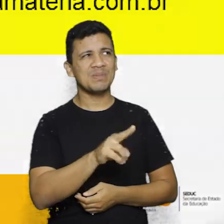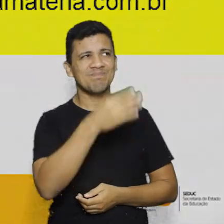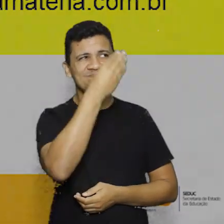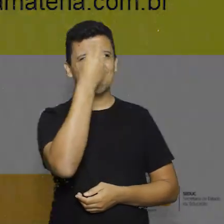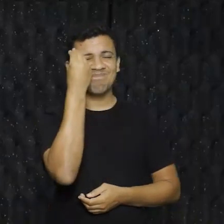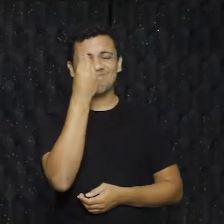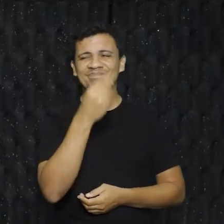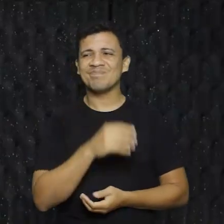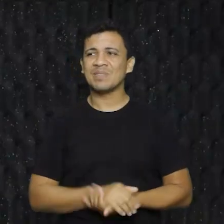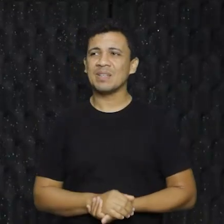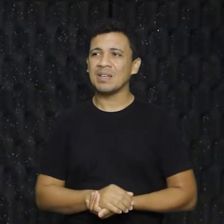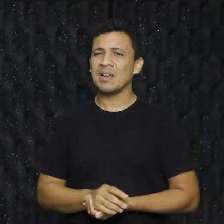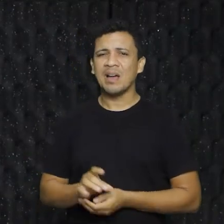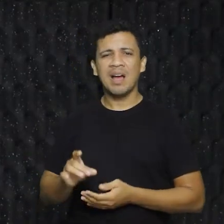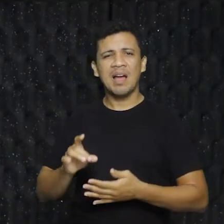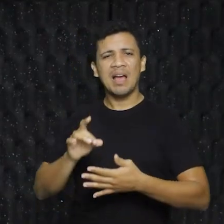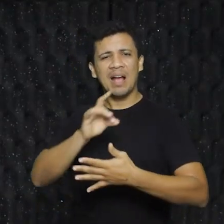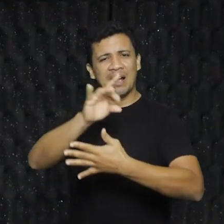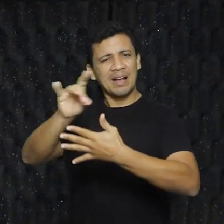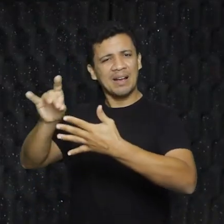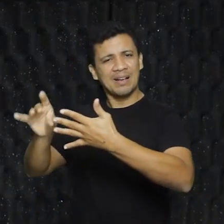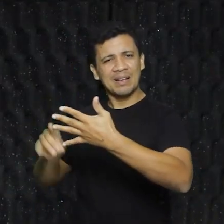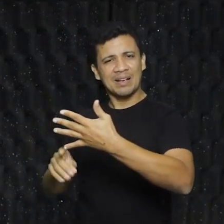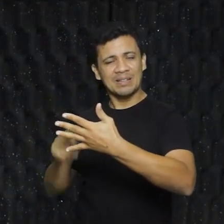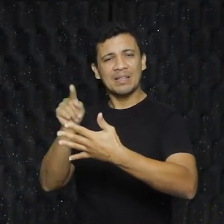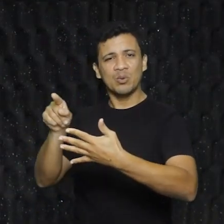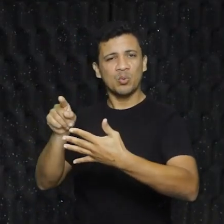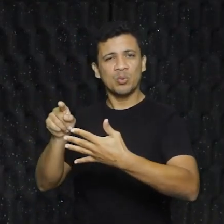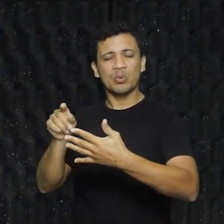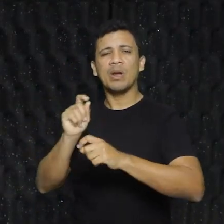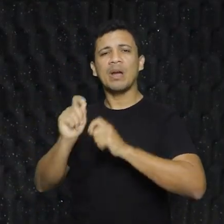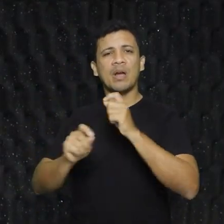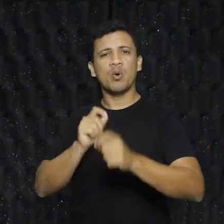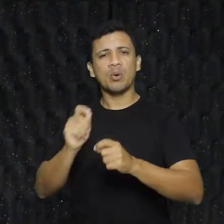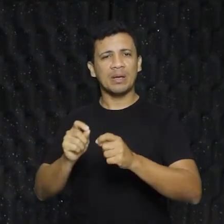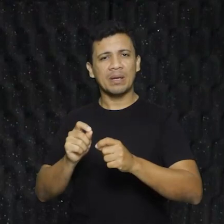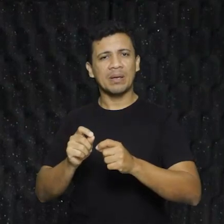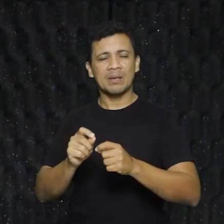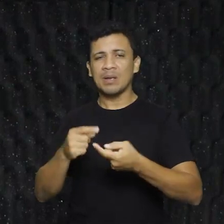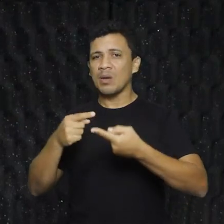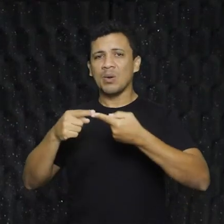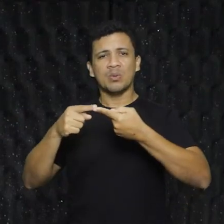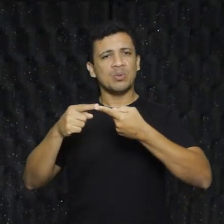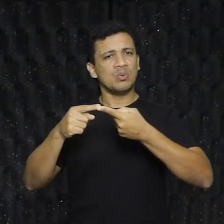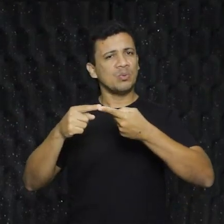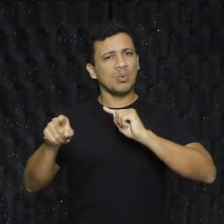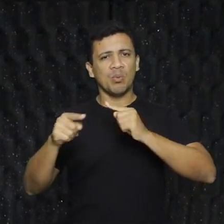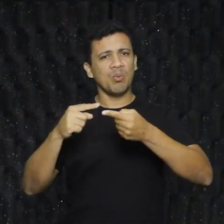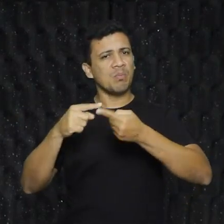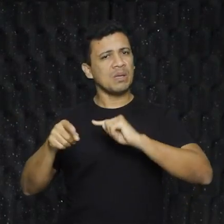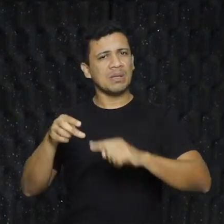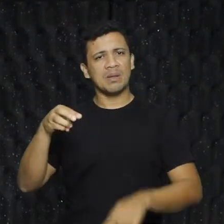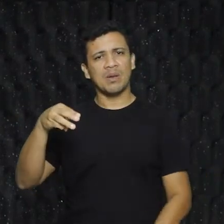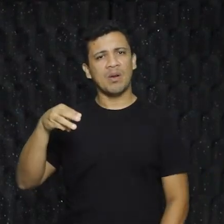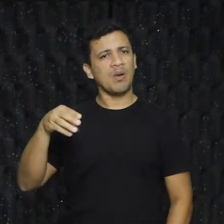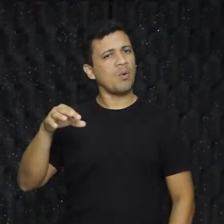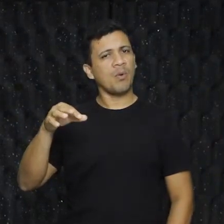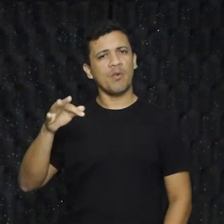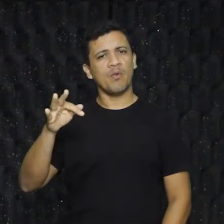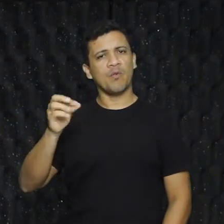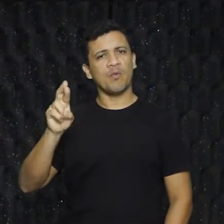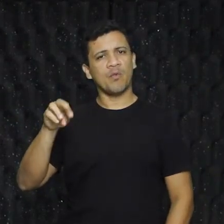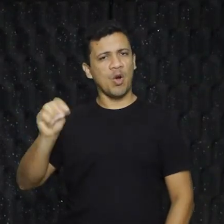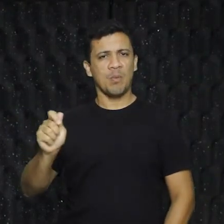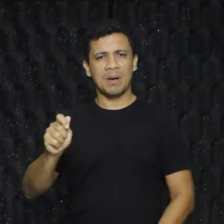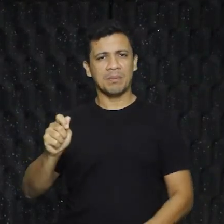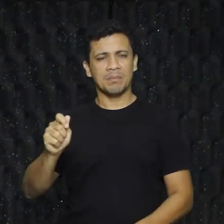isso. E cada elemento desse amorfico ou biomórfico, amorfico sem forma, ou bio,